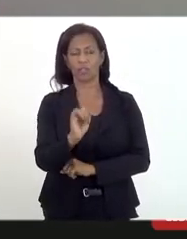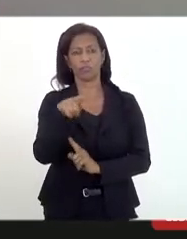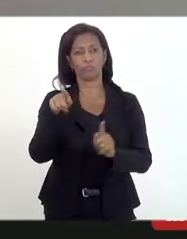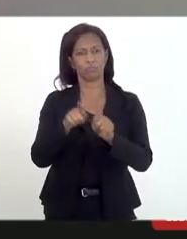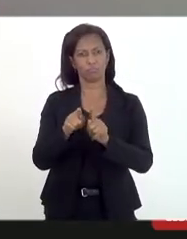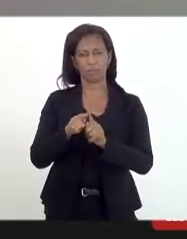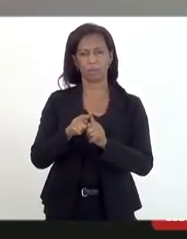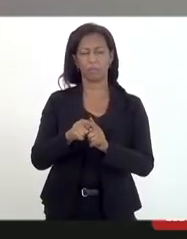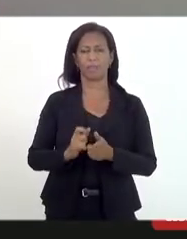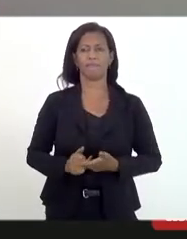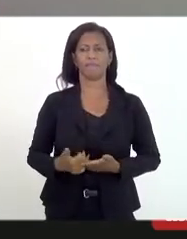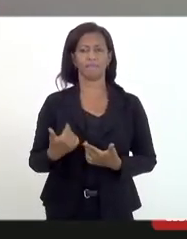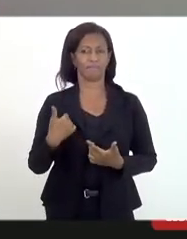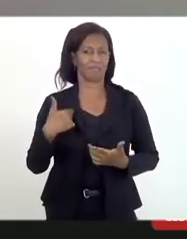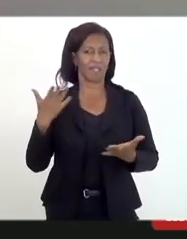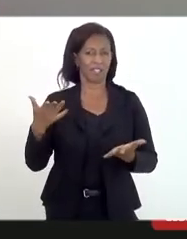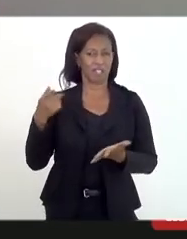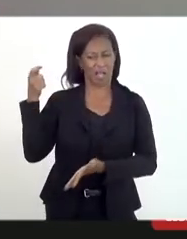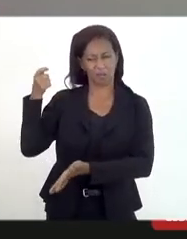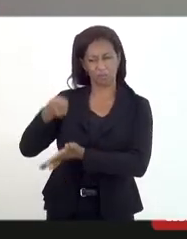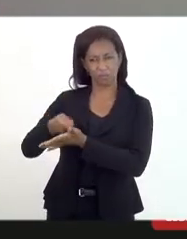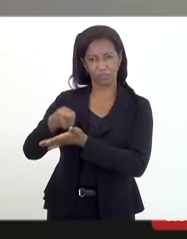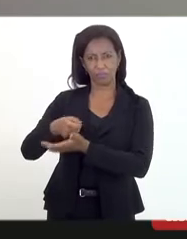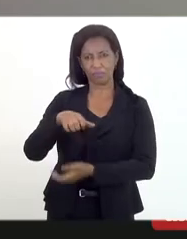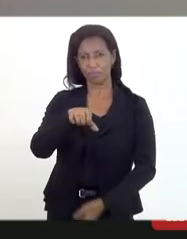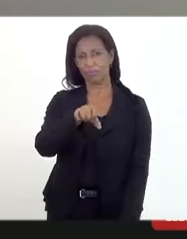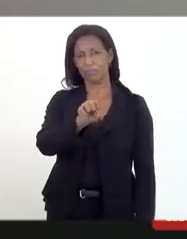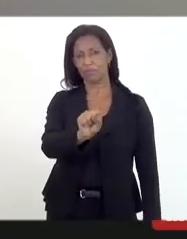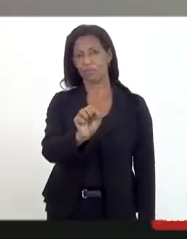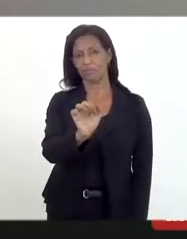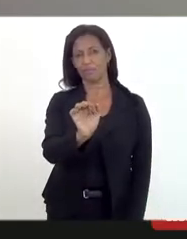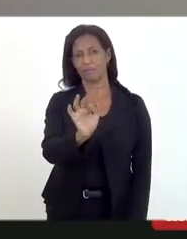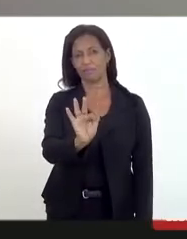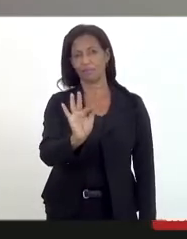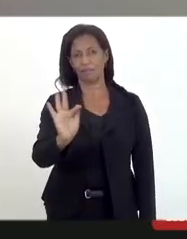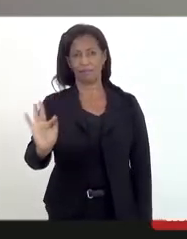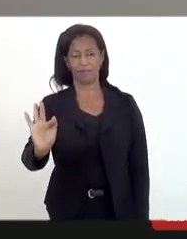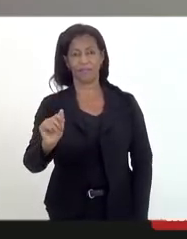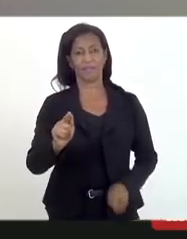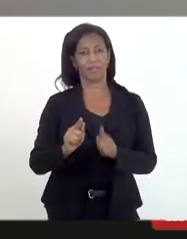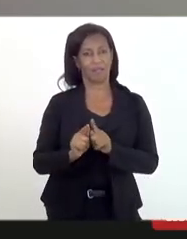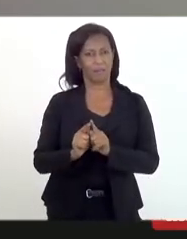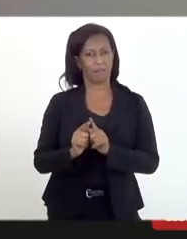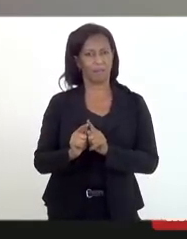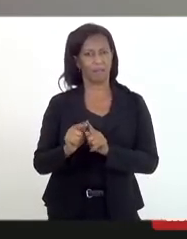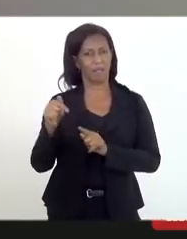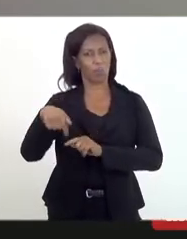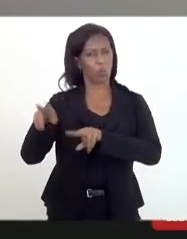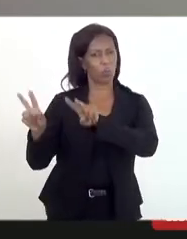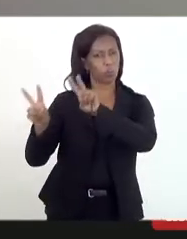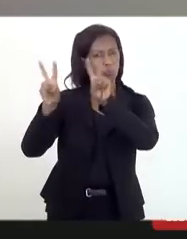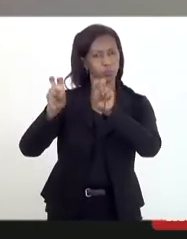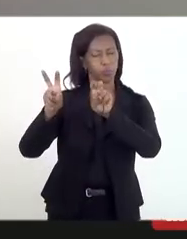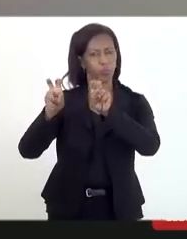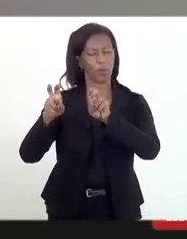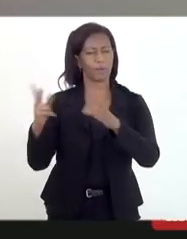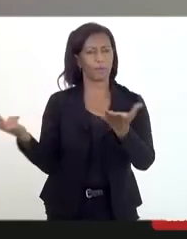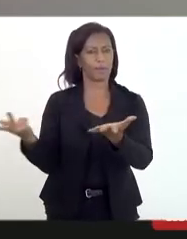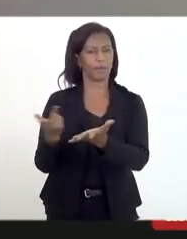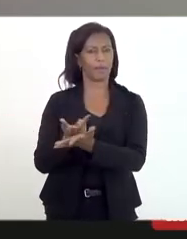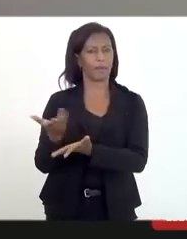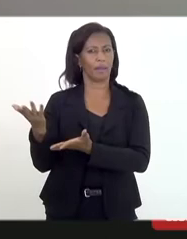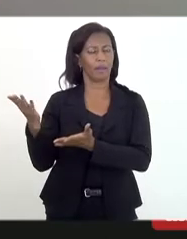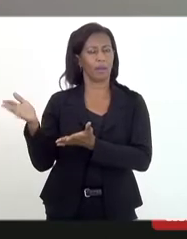causídico, que milita muito no STF, inclusive nas causas relativas ao